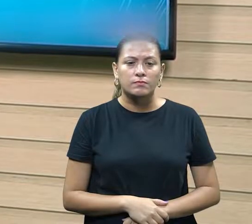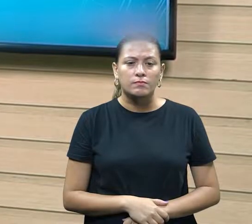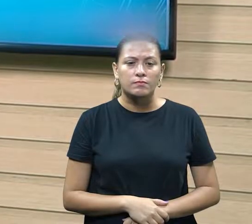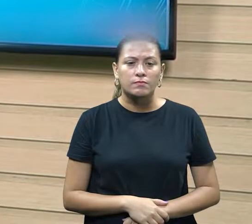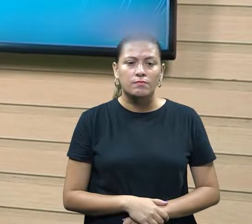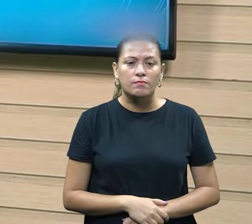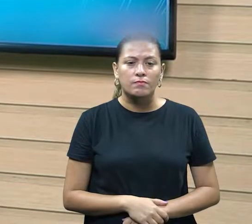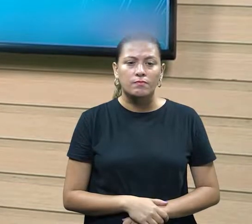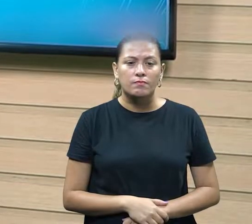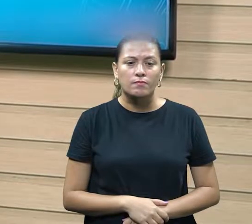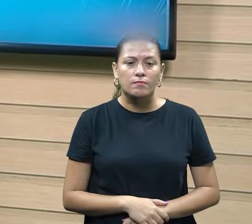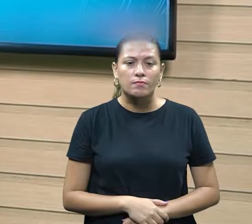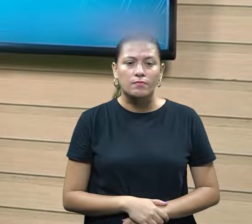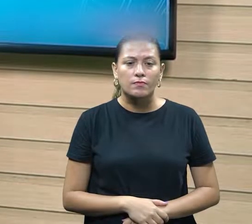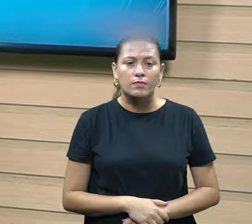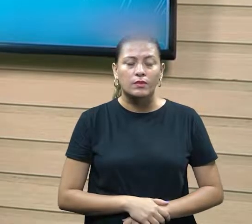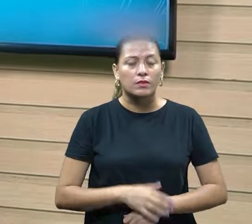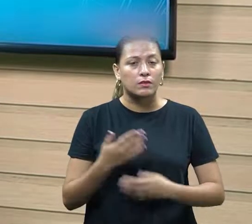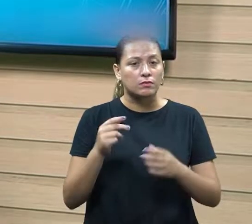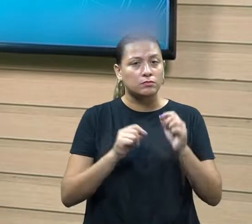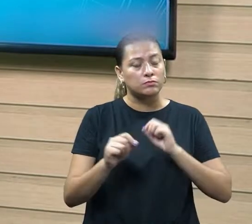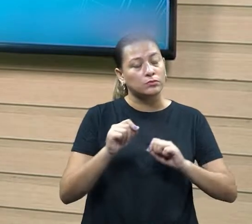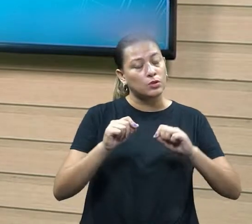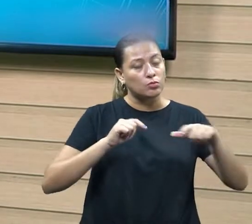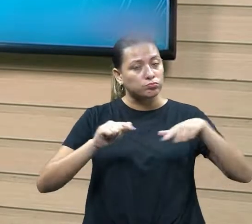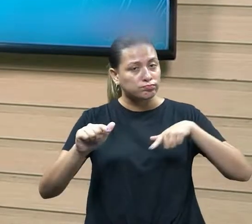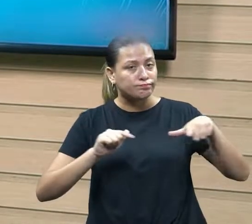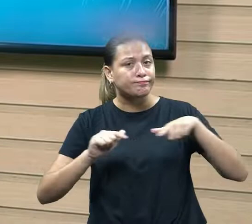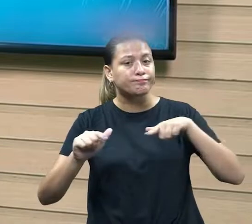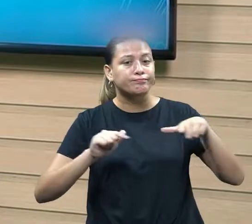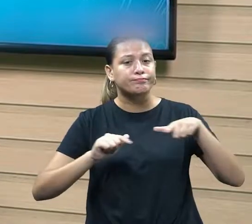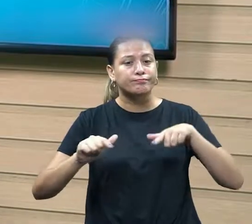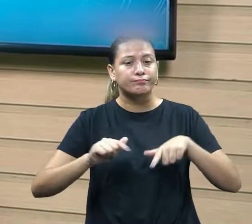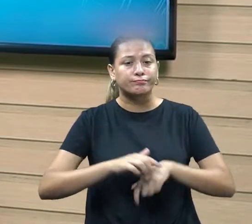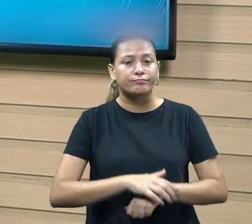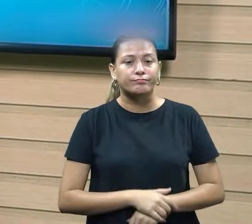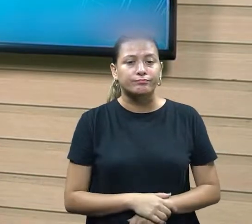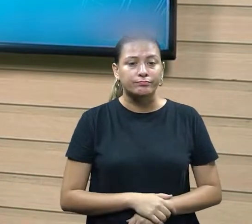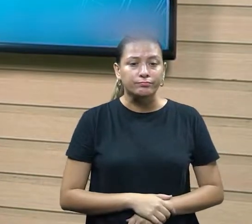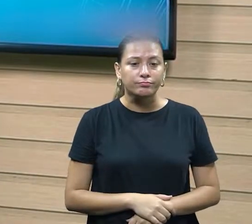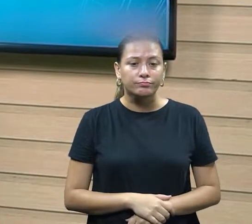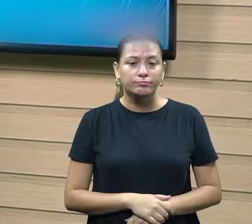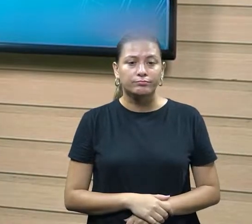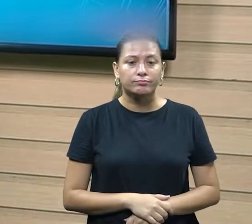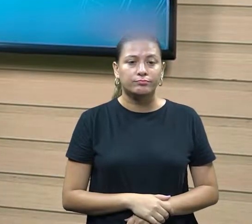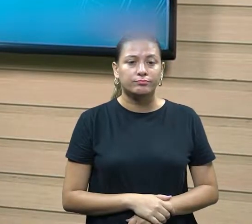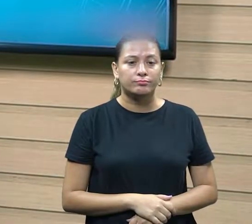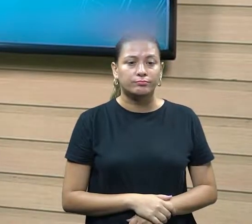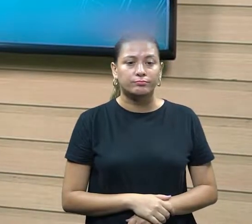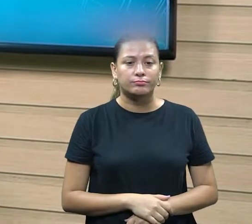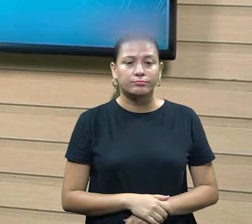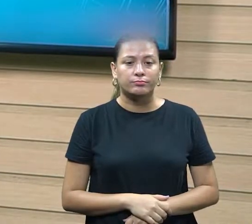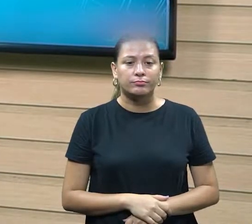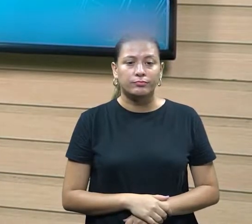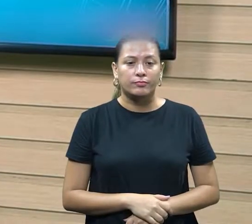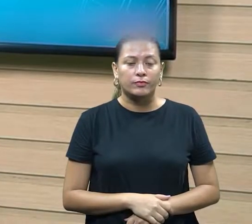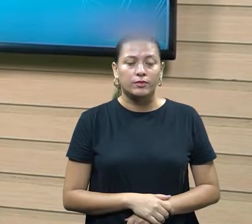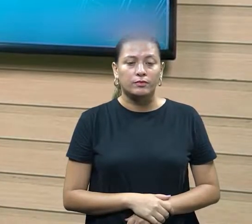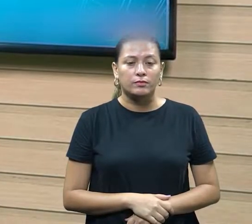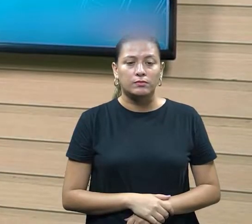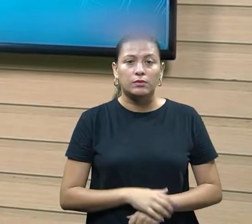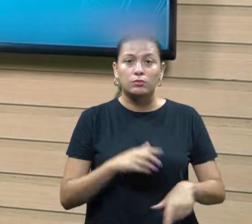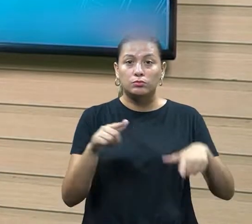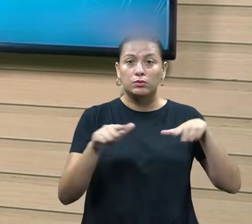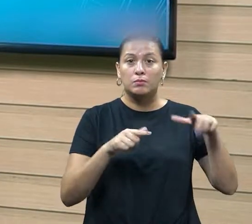o trabalho, ele seja entregue, né? De forma